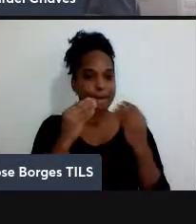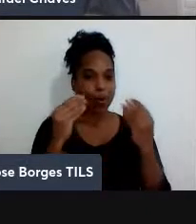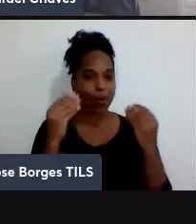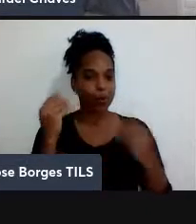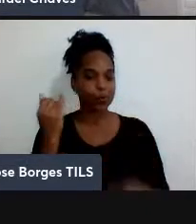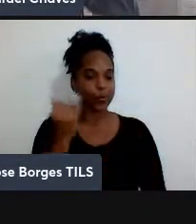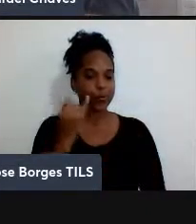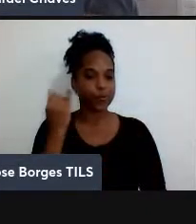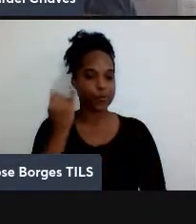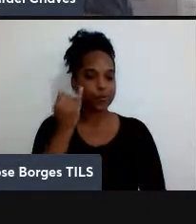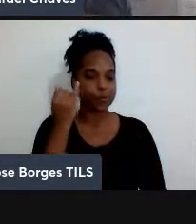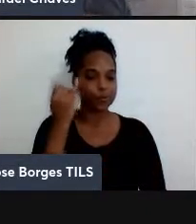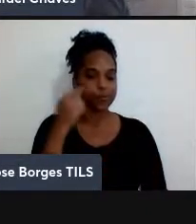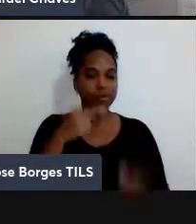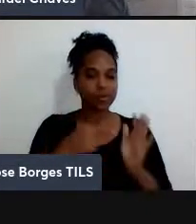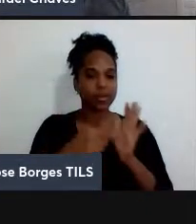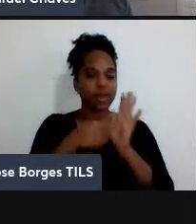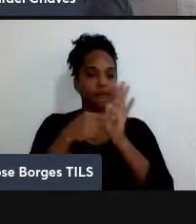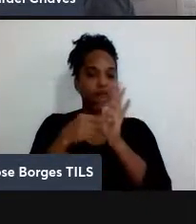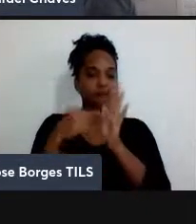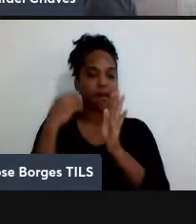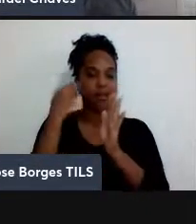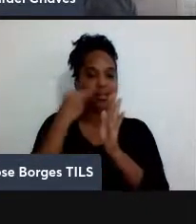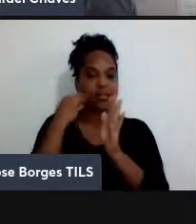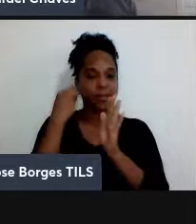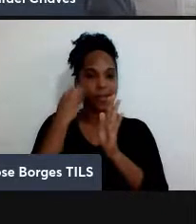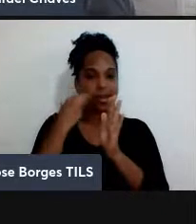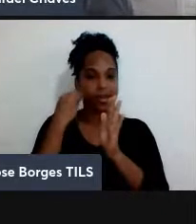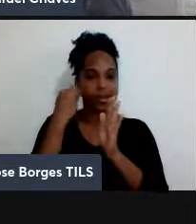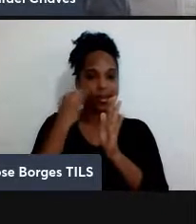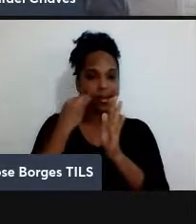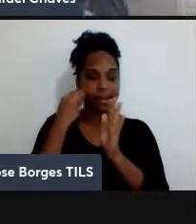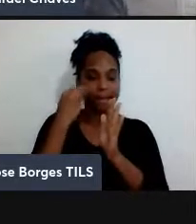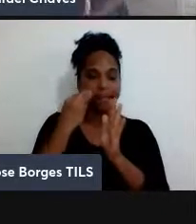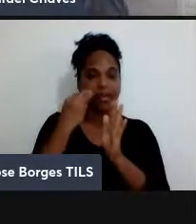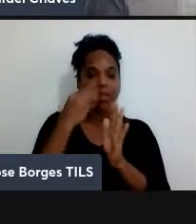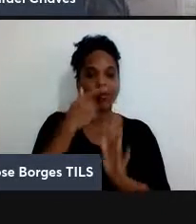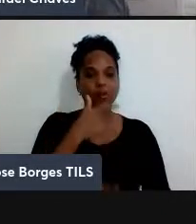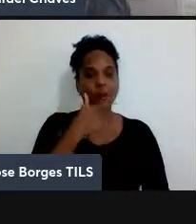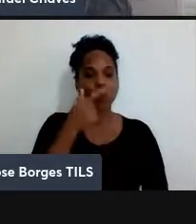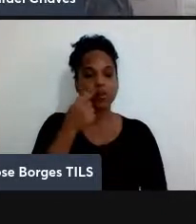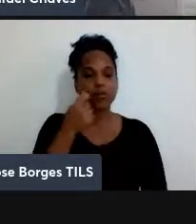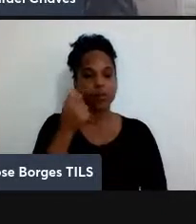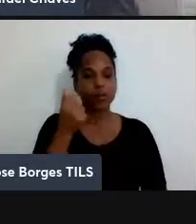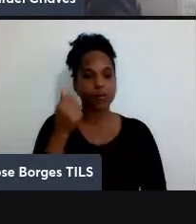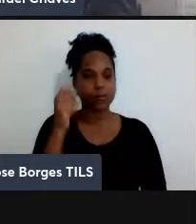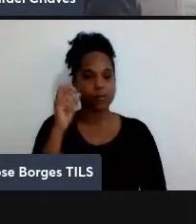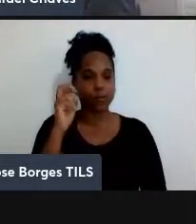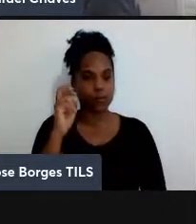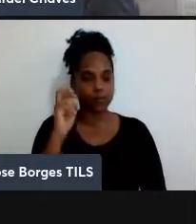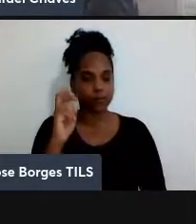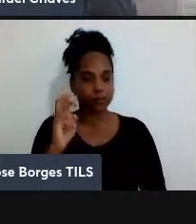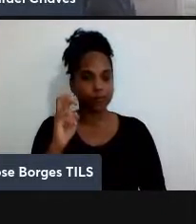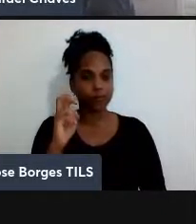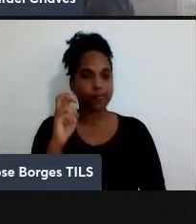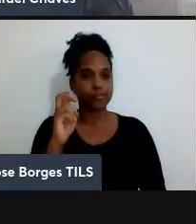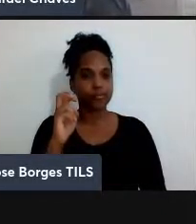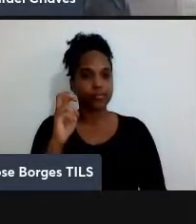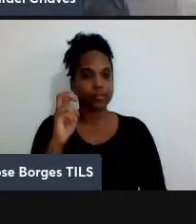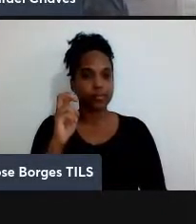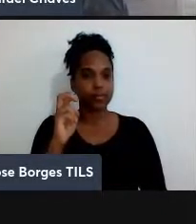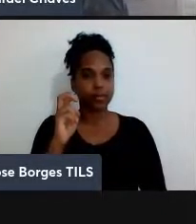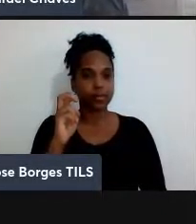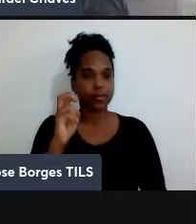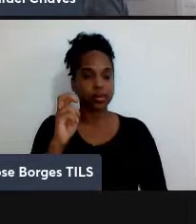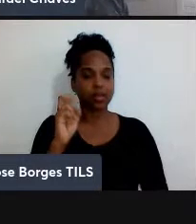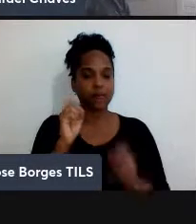experimentos para a fronteira, para o estado da arte, até que em 2015, não só o Zeinger, mas outros grupos ao redor do mundo, fizeram os